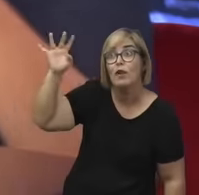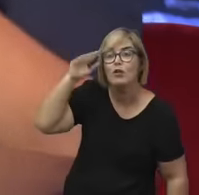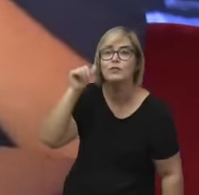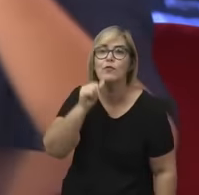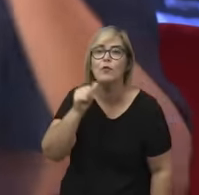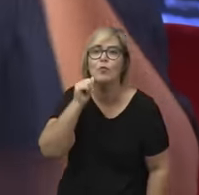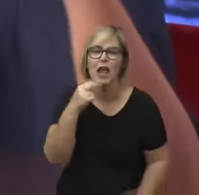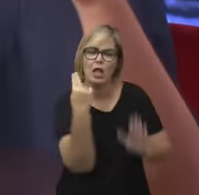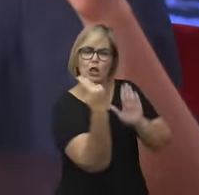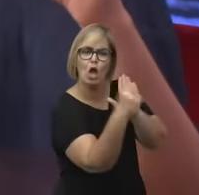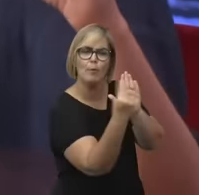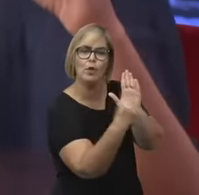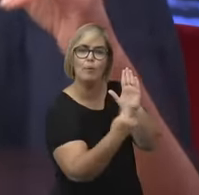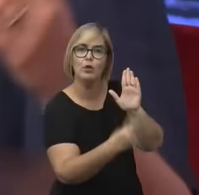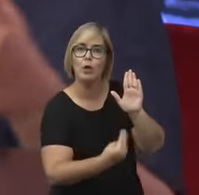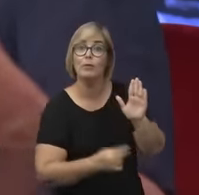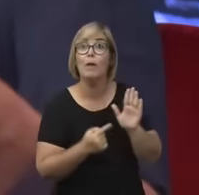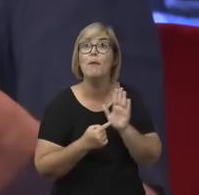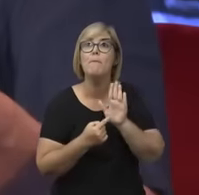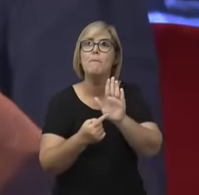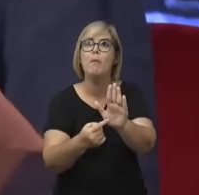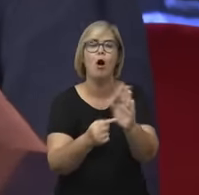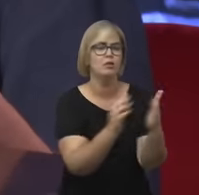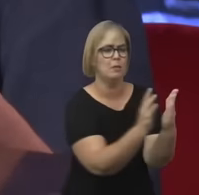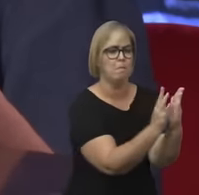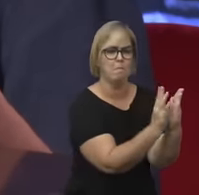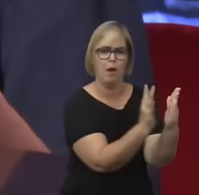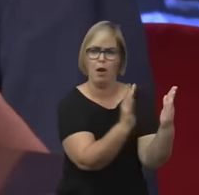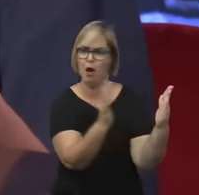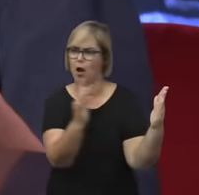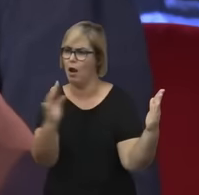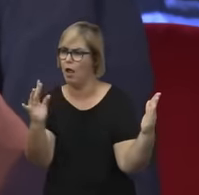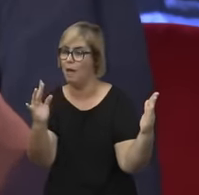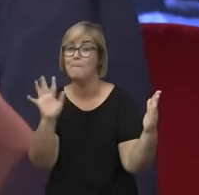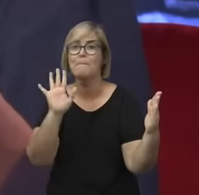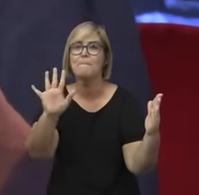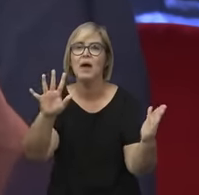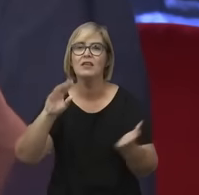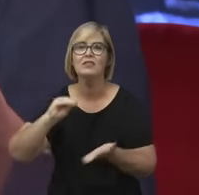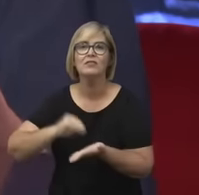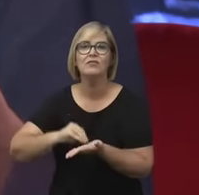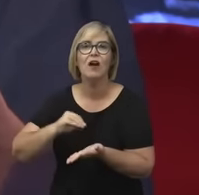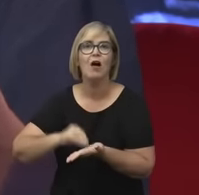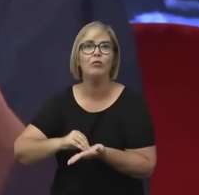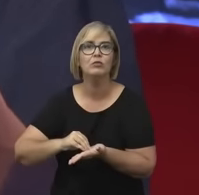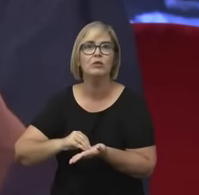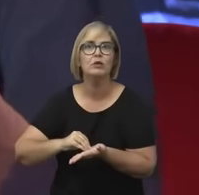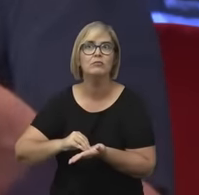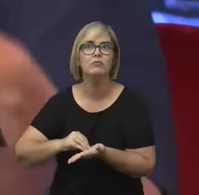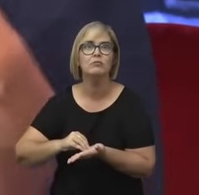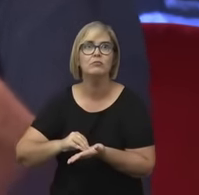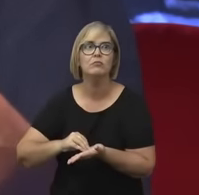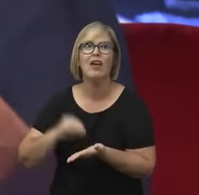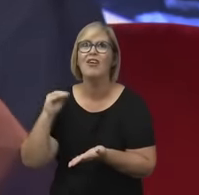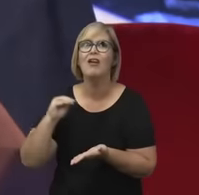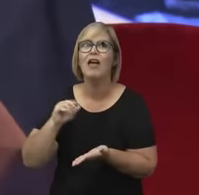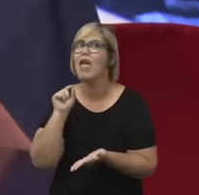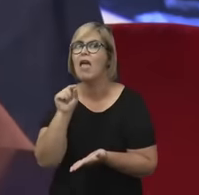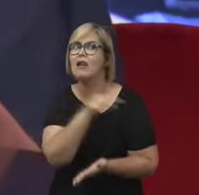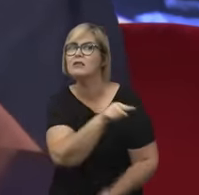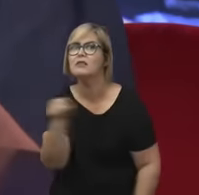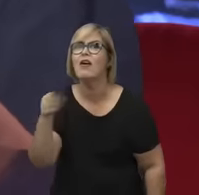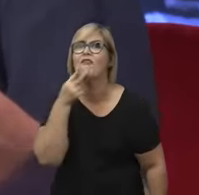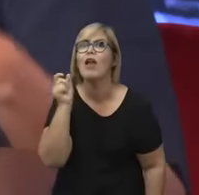numa cronologia, mas aí falta mais, porque a gente precisa mostrar que elas falaram alguma coisa, que elas realmente foram